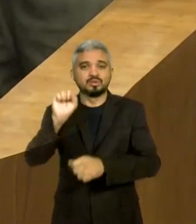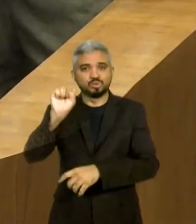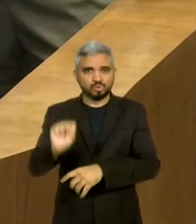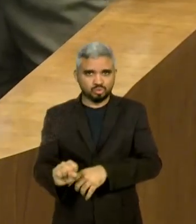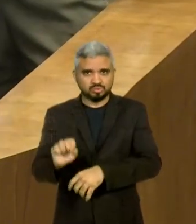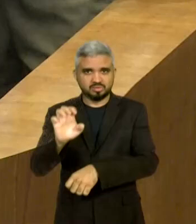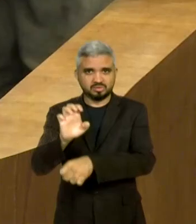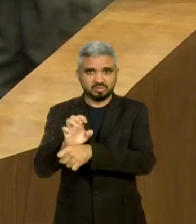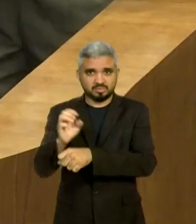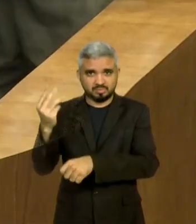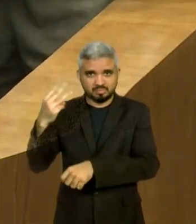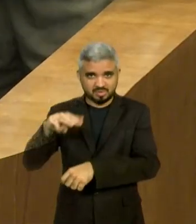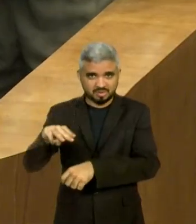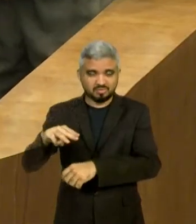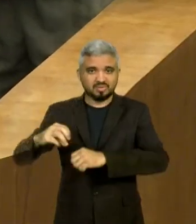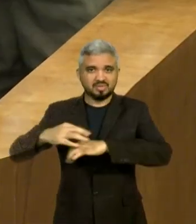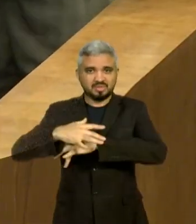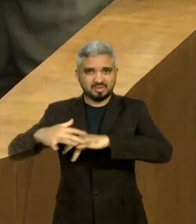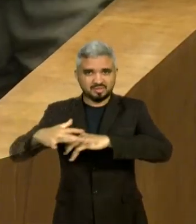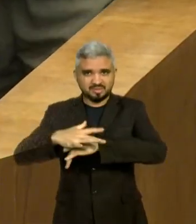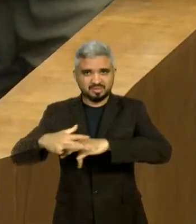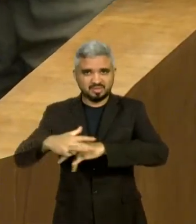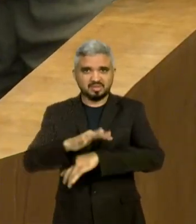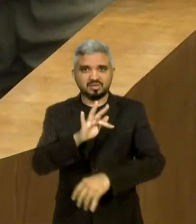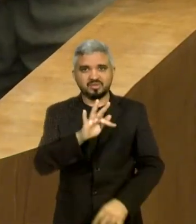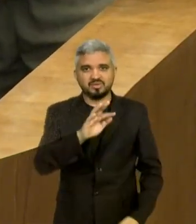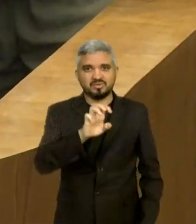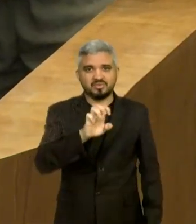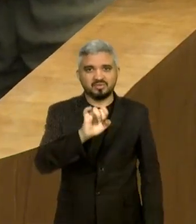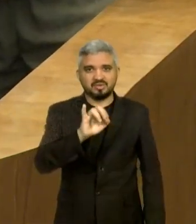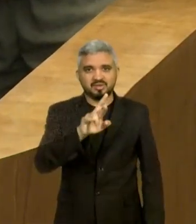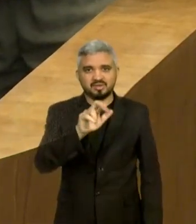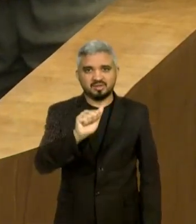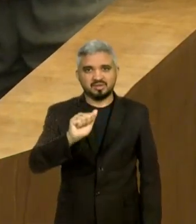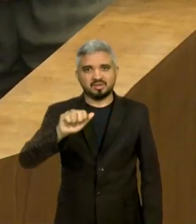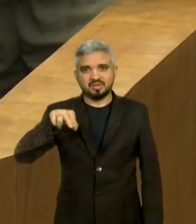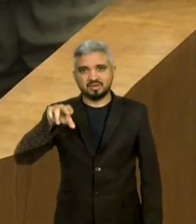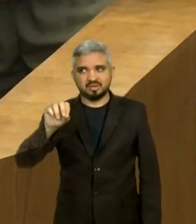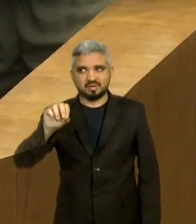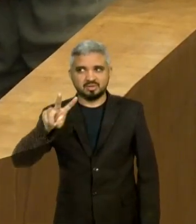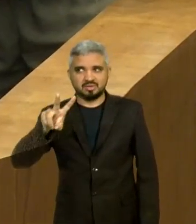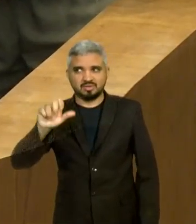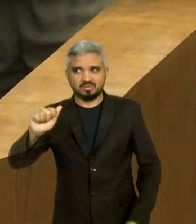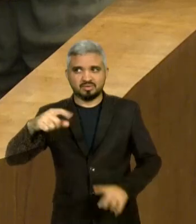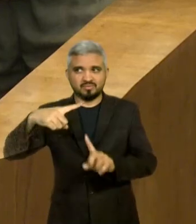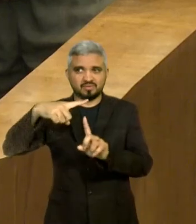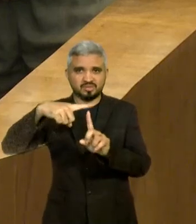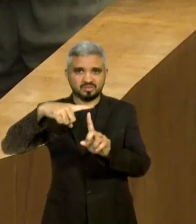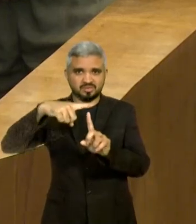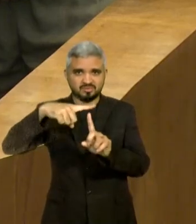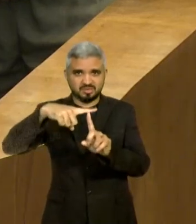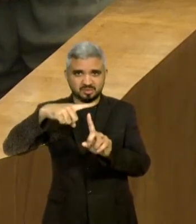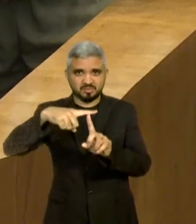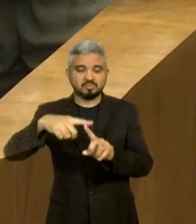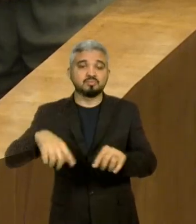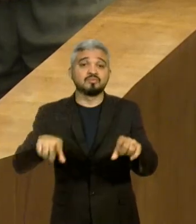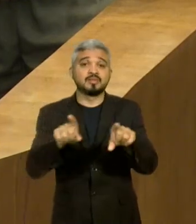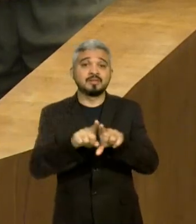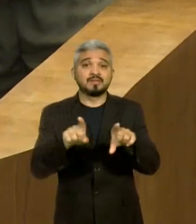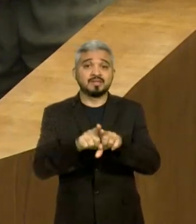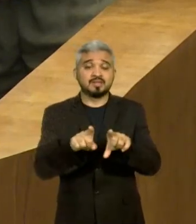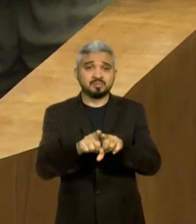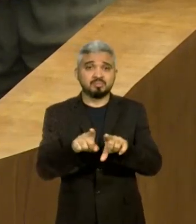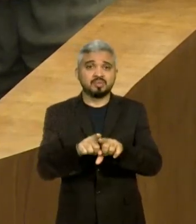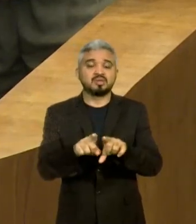Maranhão e na cidade de Feira Nova, que é o Ialas. E São Félix de Balsas.